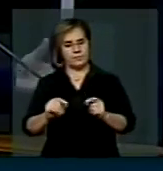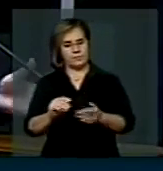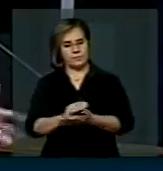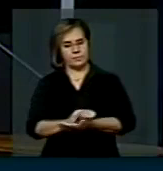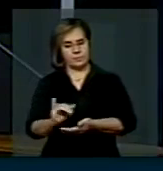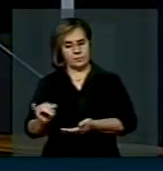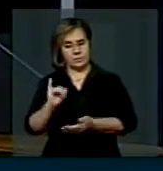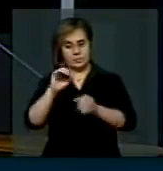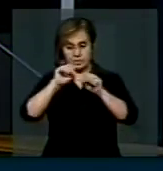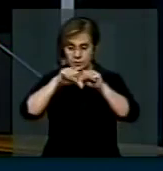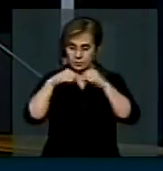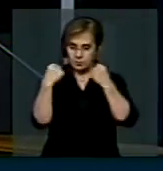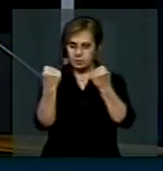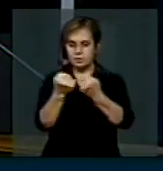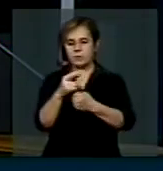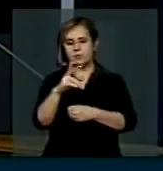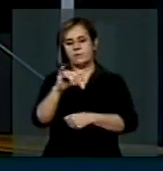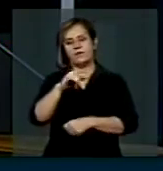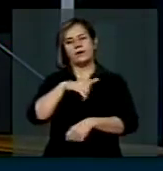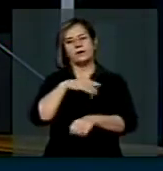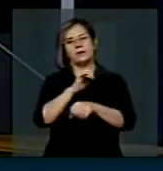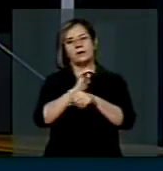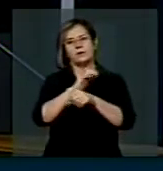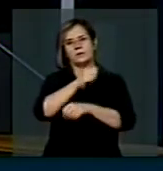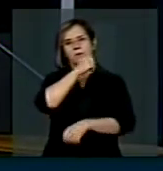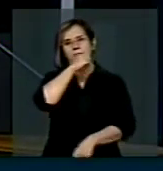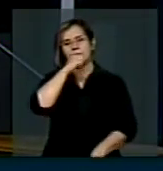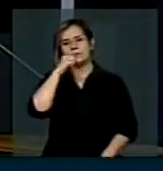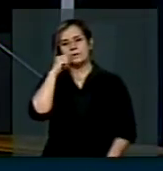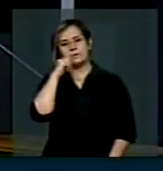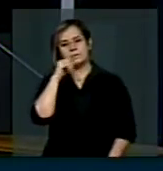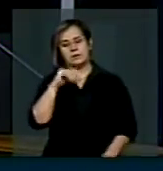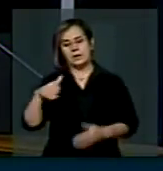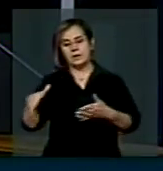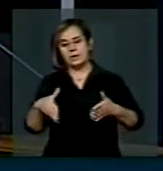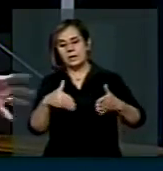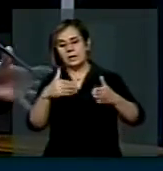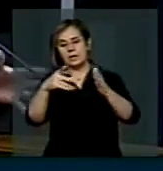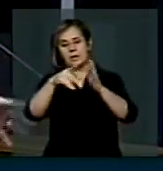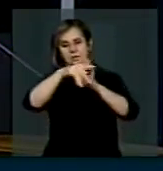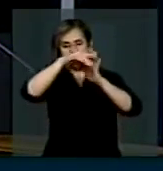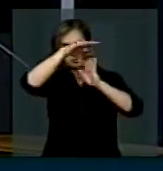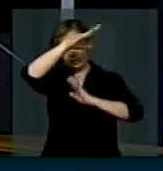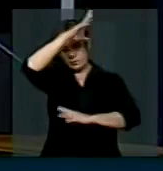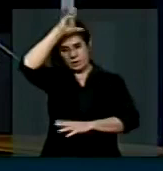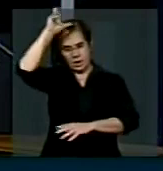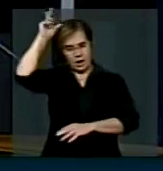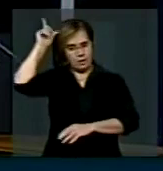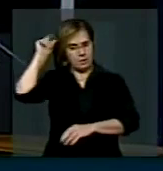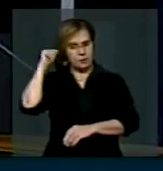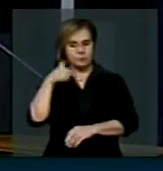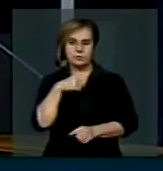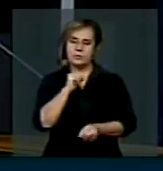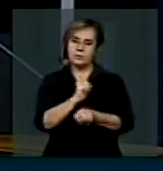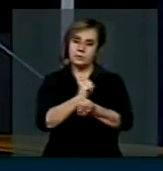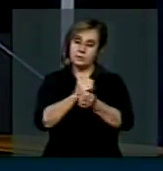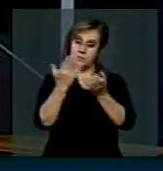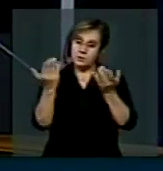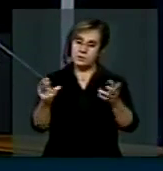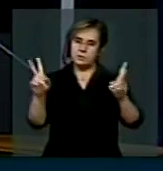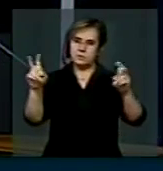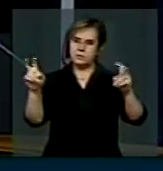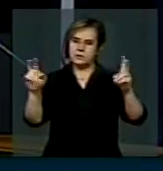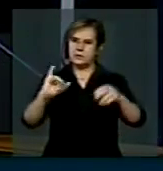importante seminário que vamos ter lá no meu estado do Amapá, denominado Os Caminhos da Amazônia. Aliás, eu peço que esta matéria, pela importância que tem,